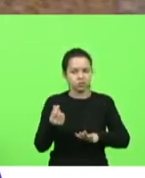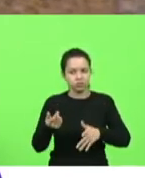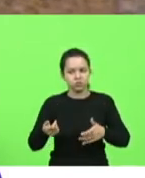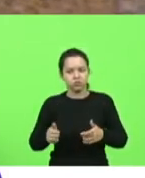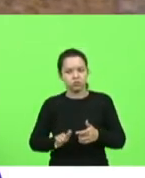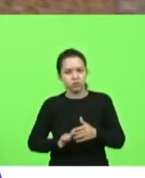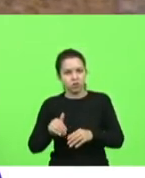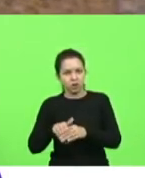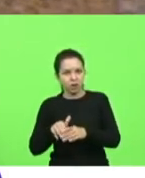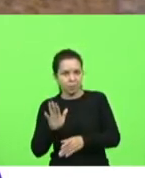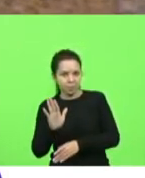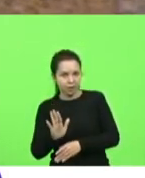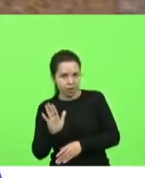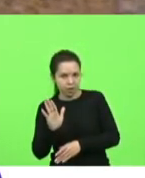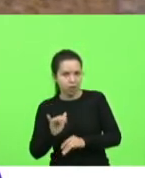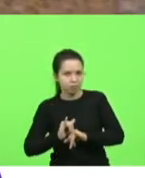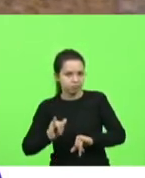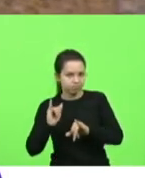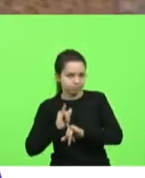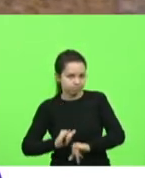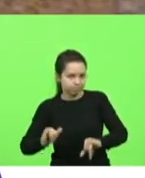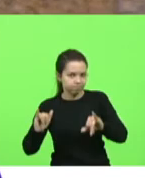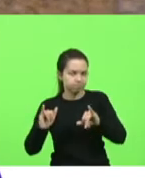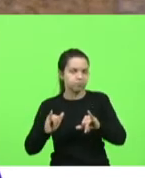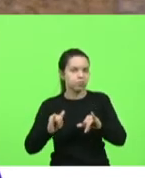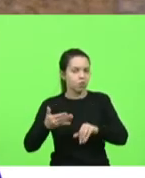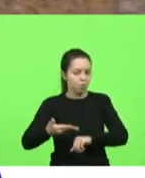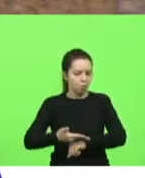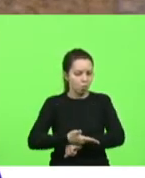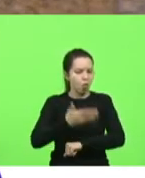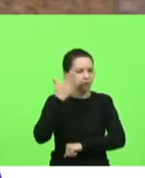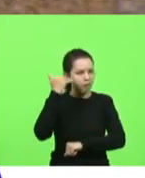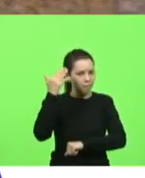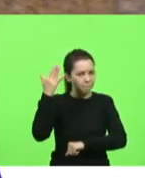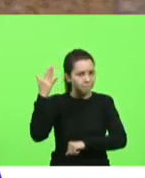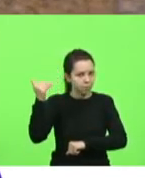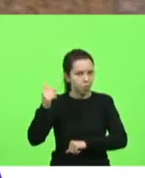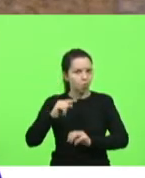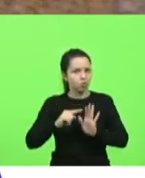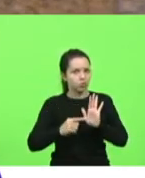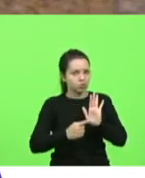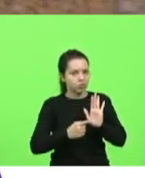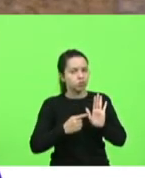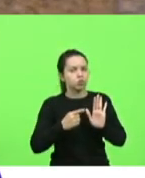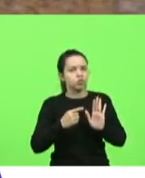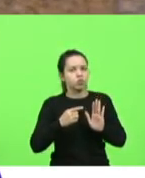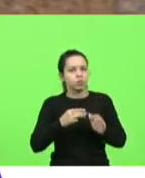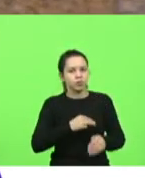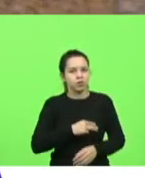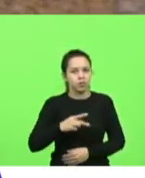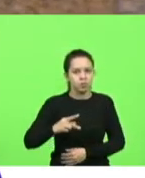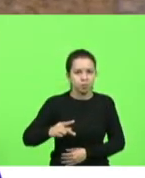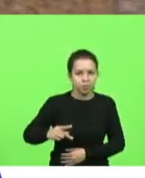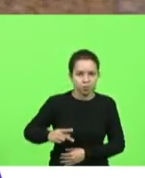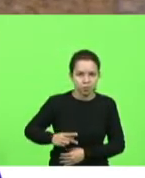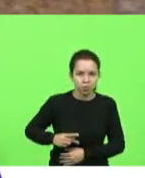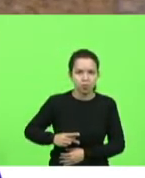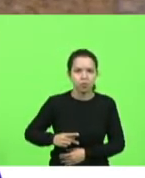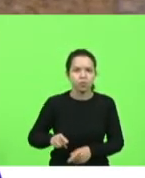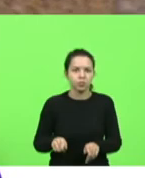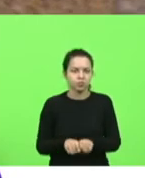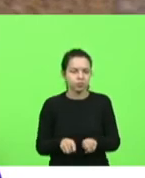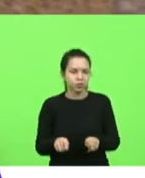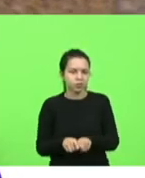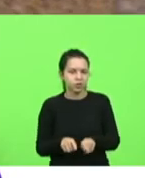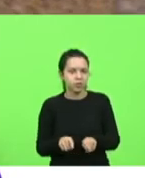enfim o porto São Francisco que é famoso existem denúncias feitas pelo Ministério Público posicionamentos de